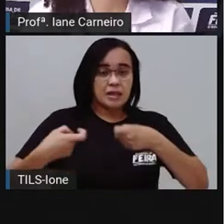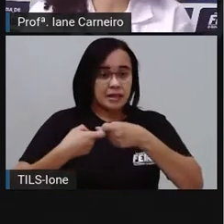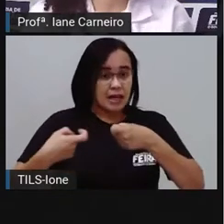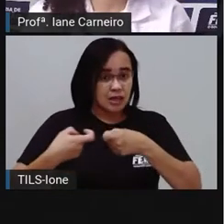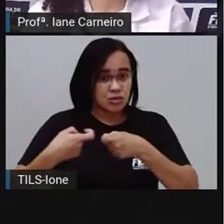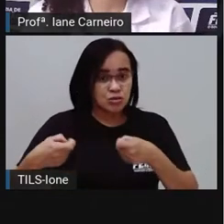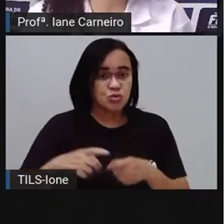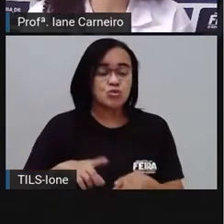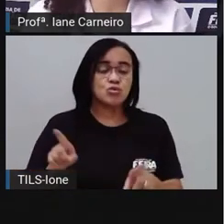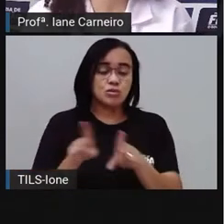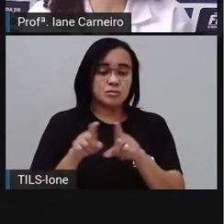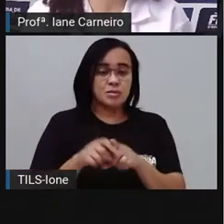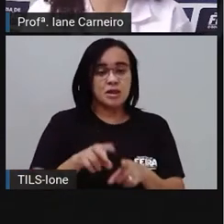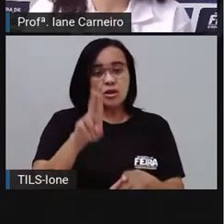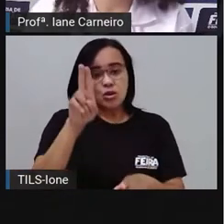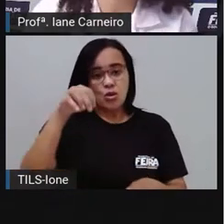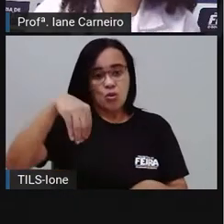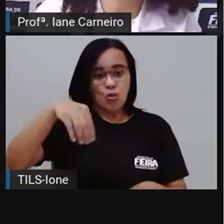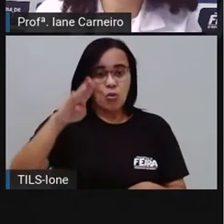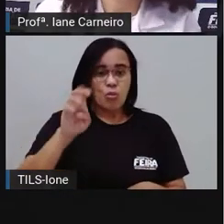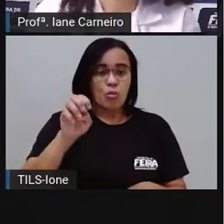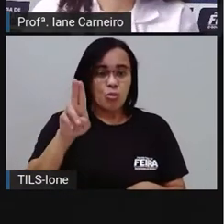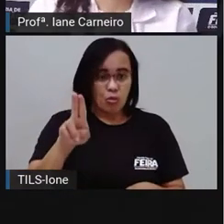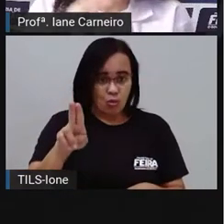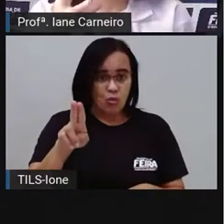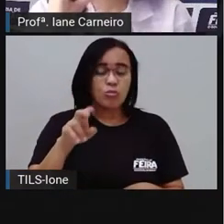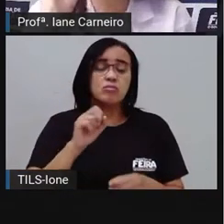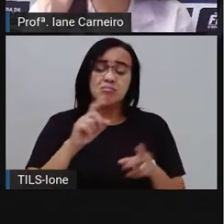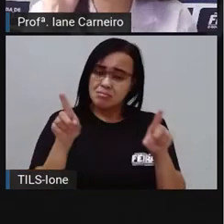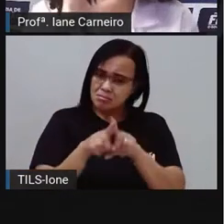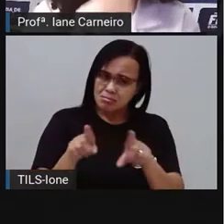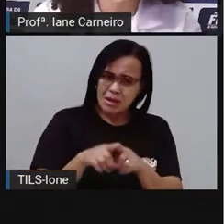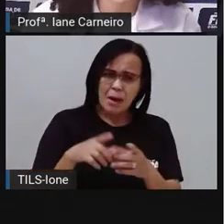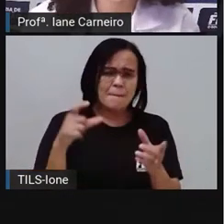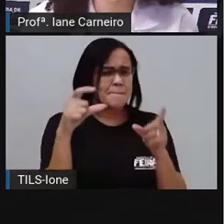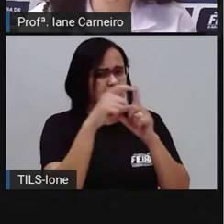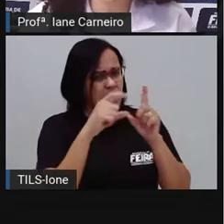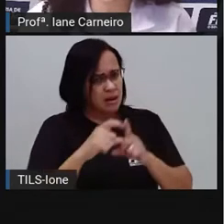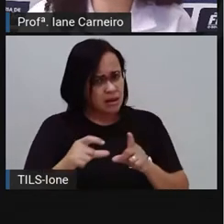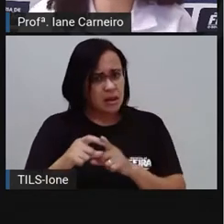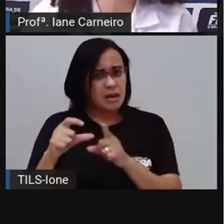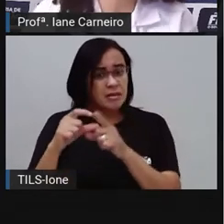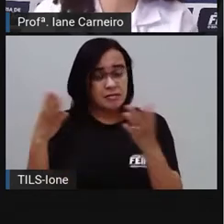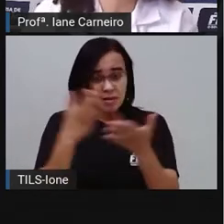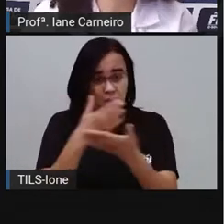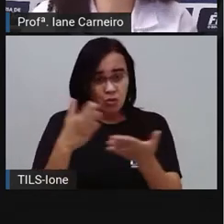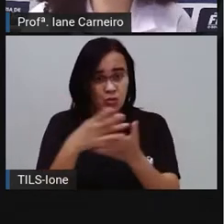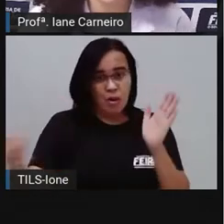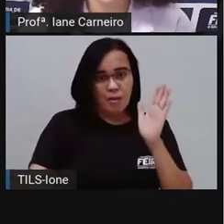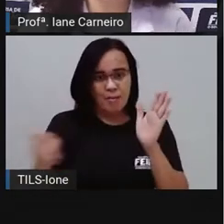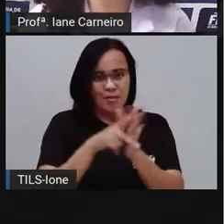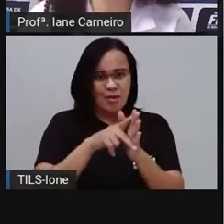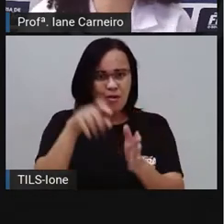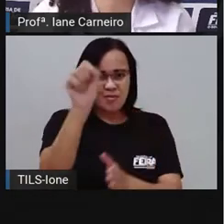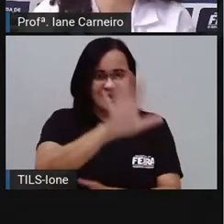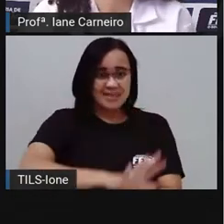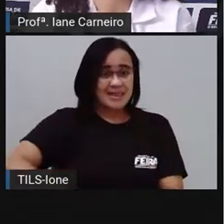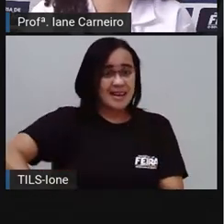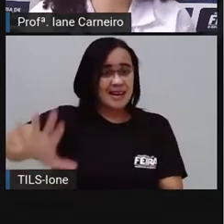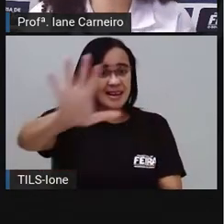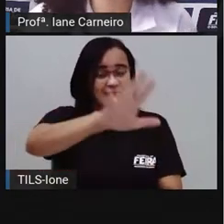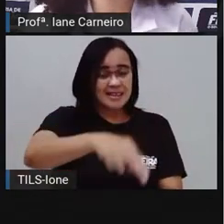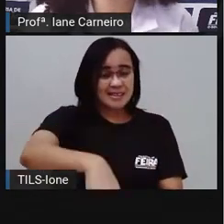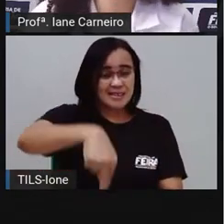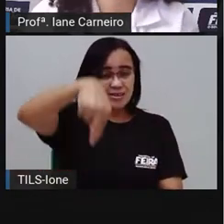também palavras típicas aqui do Nordeste, né? Palavras que são bem próprias aqui do povo nordestino, né? Como